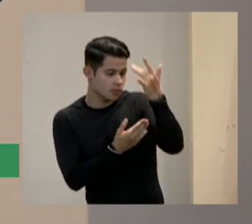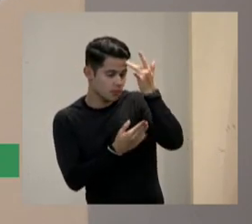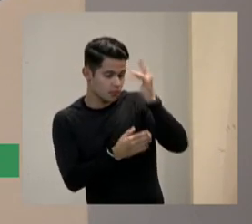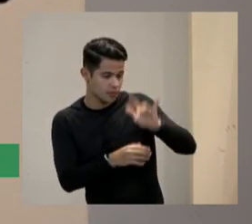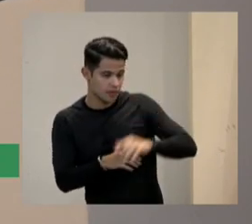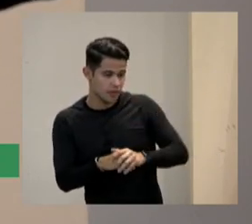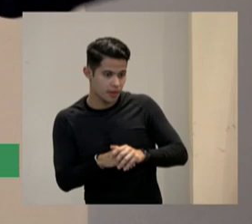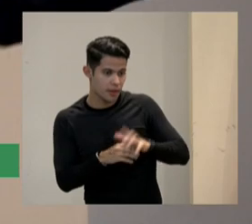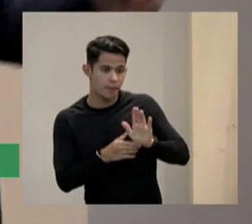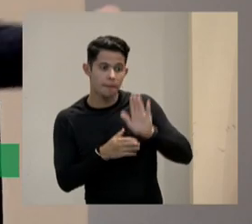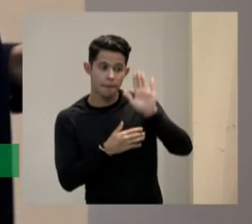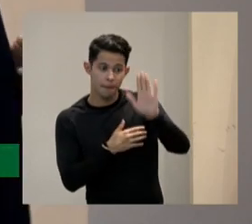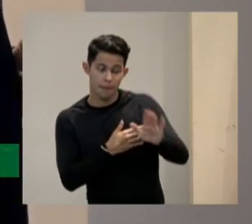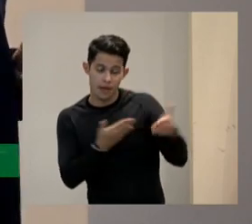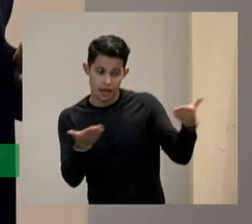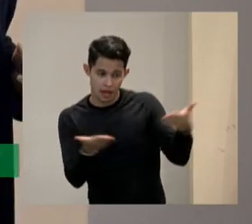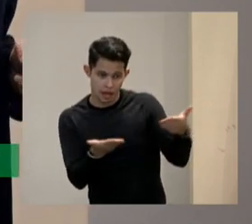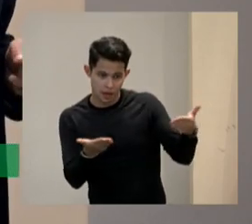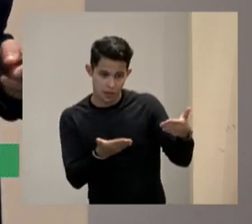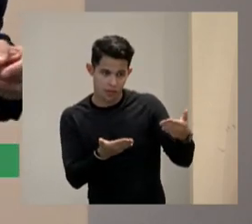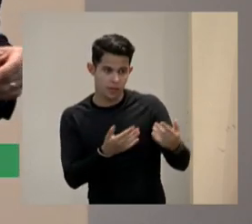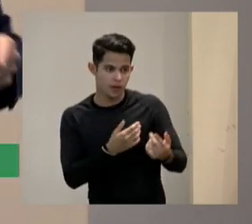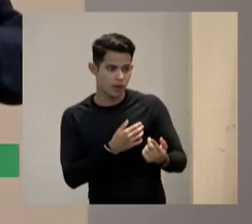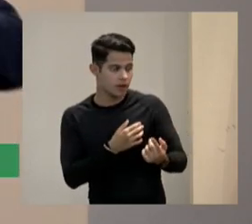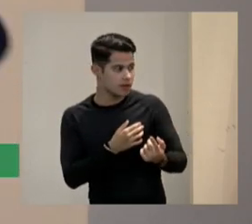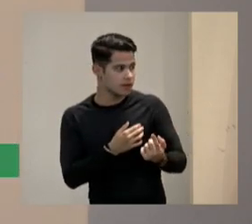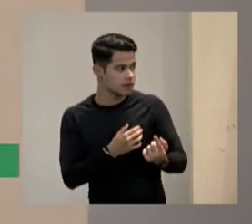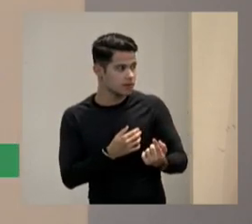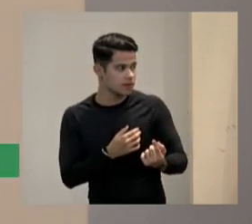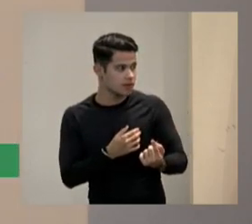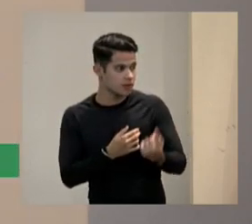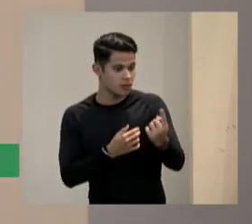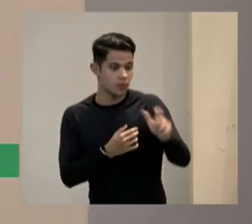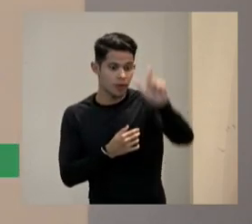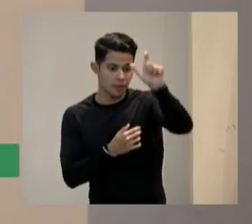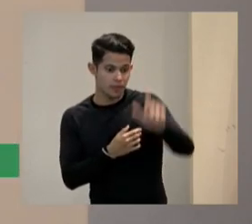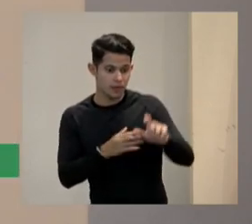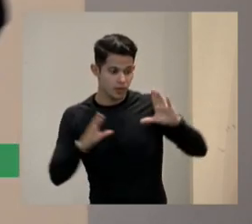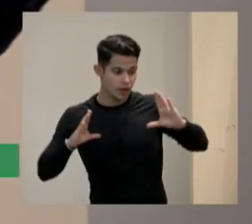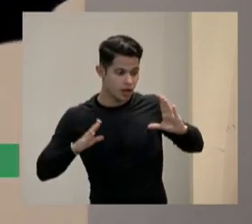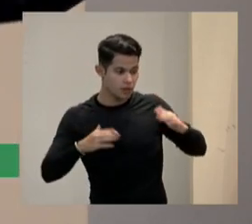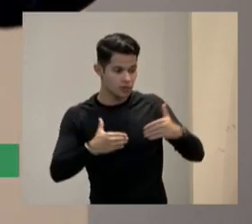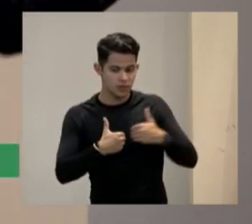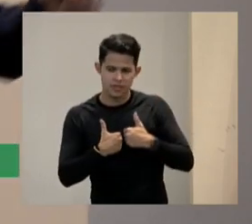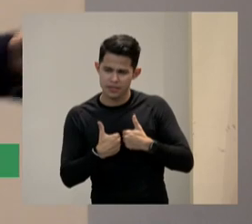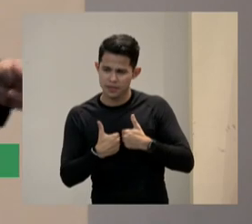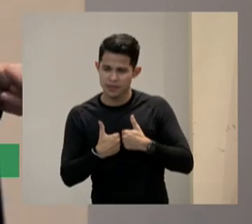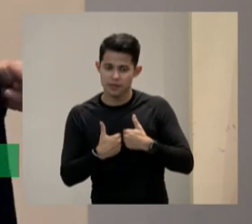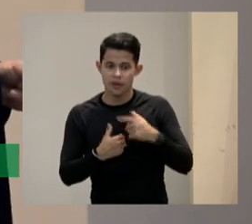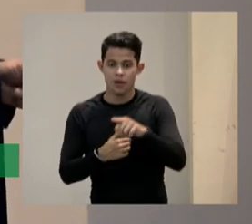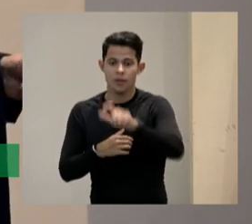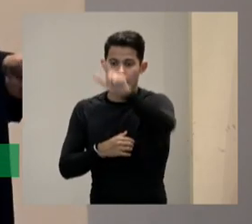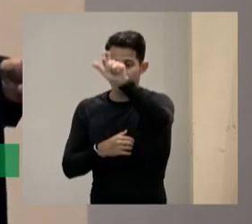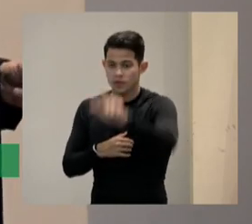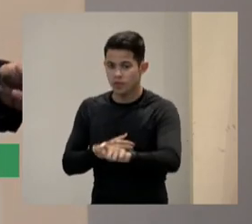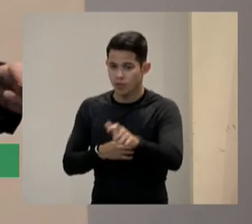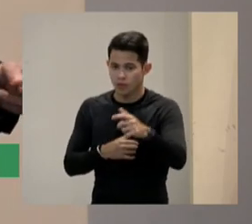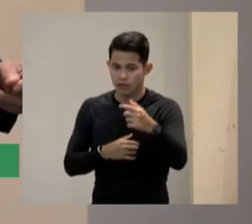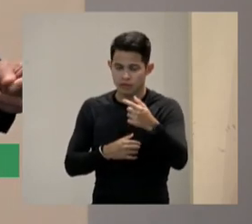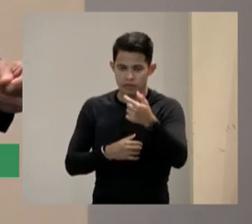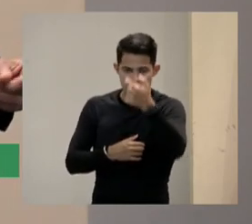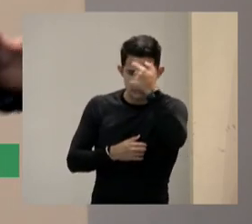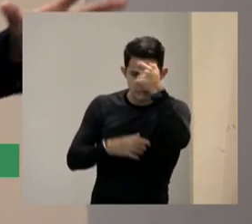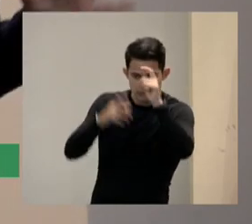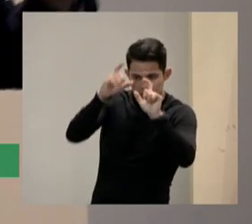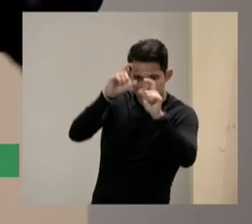agora uma pessoa se o uma pessoa autista se o que tem uma pessoa com deficiência intelectual se o que